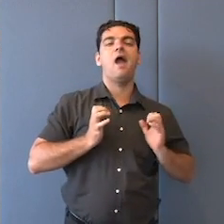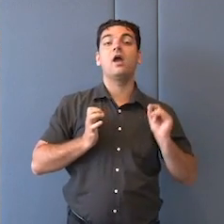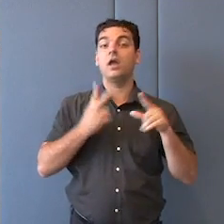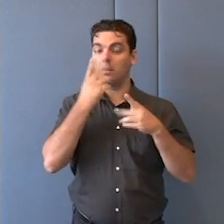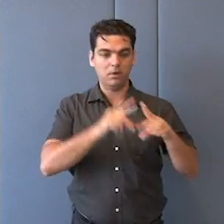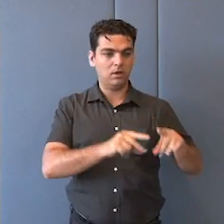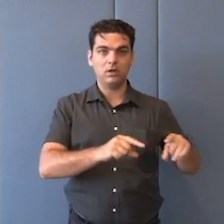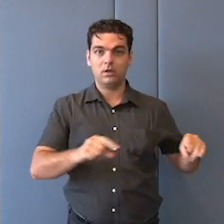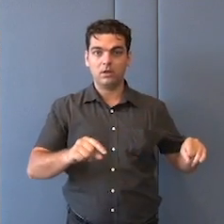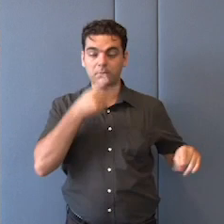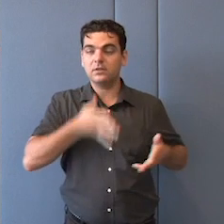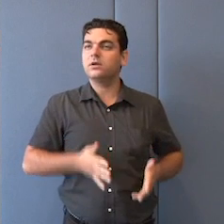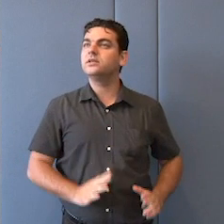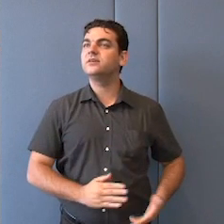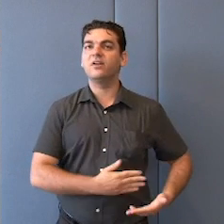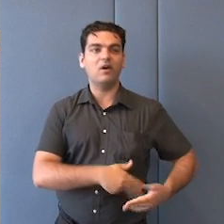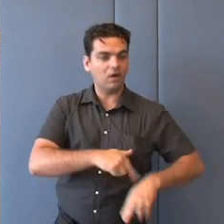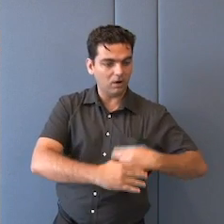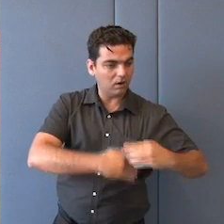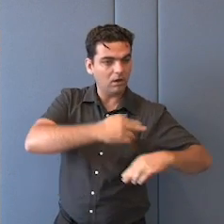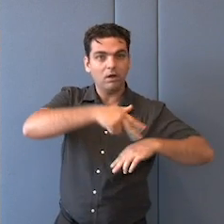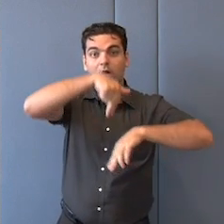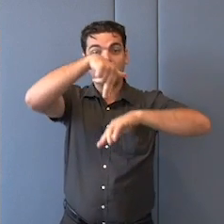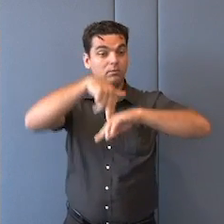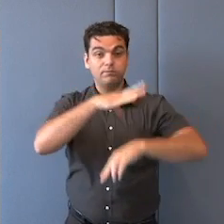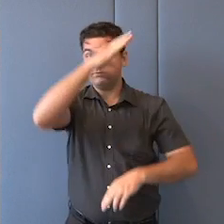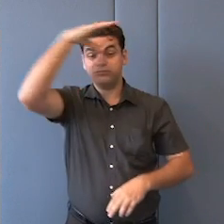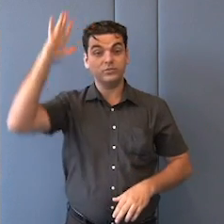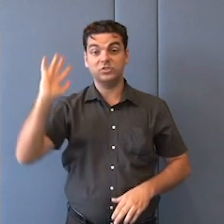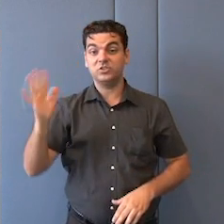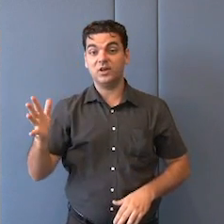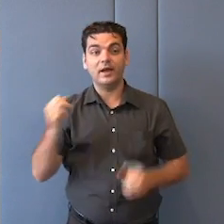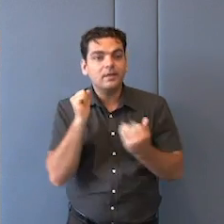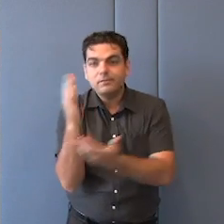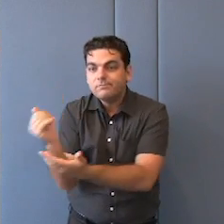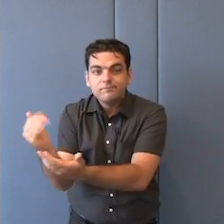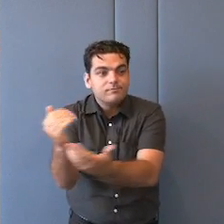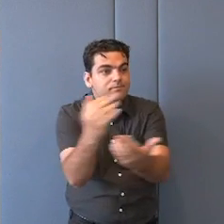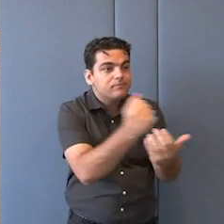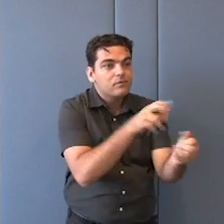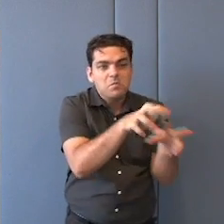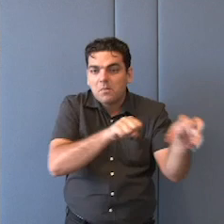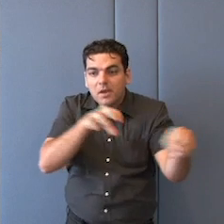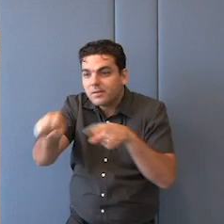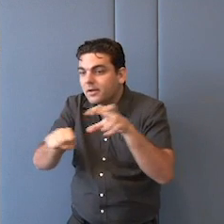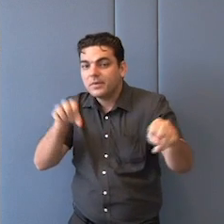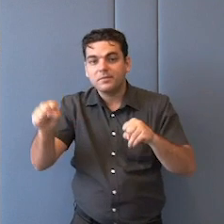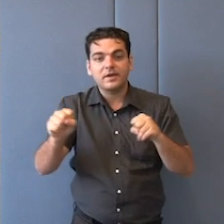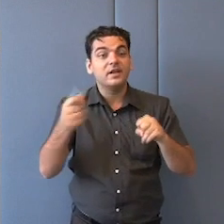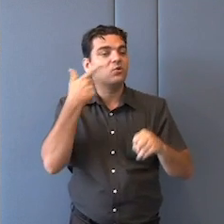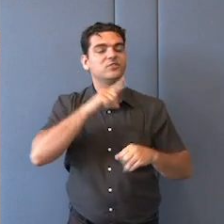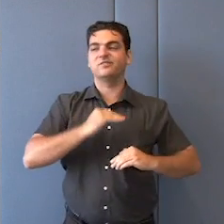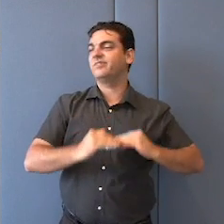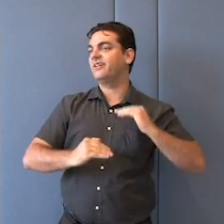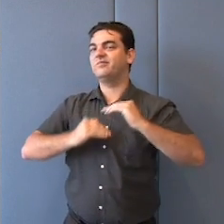que o viu nascer e crescer. Ele tira recursos incalculáveis desse lugar